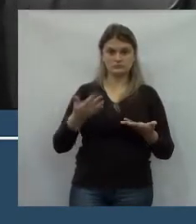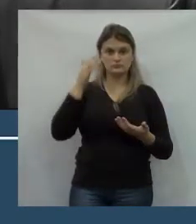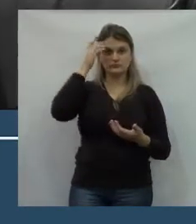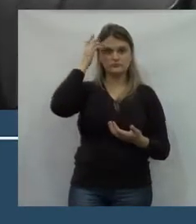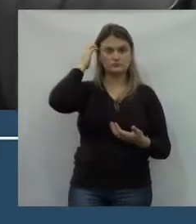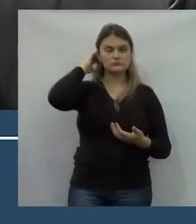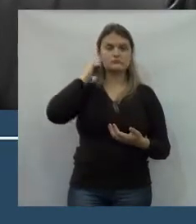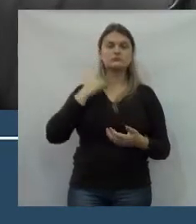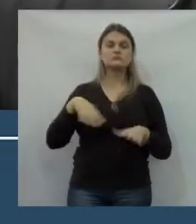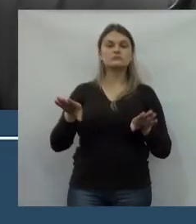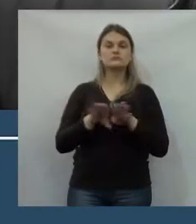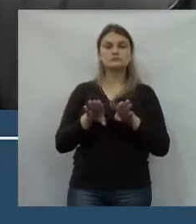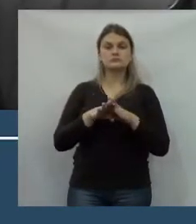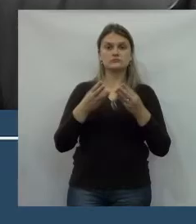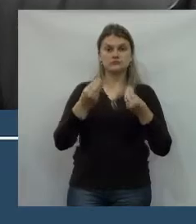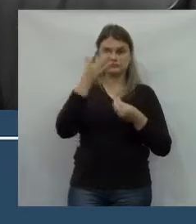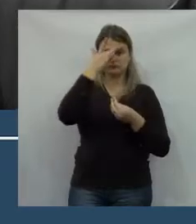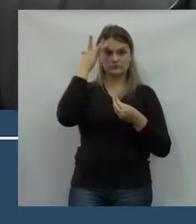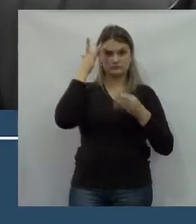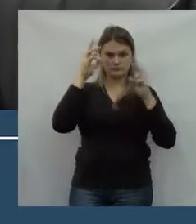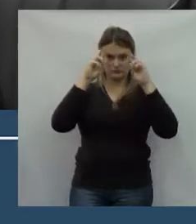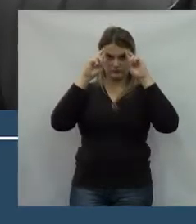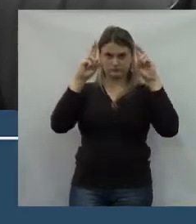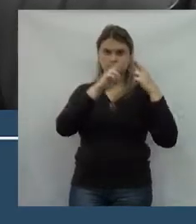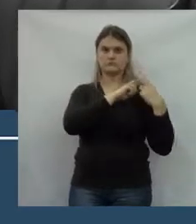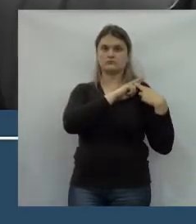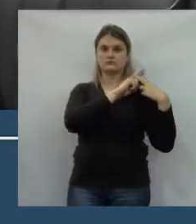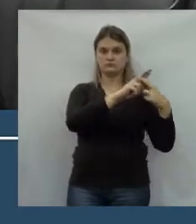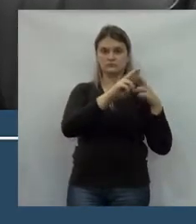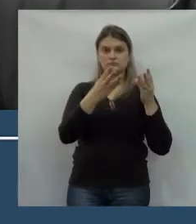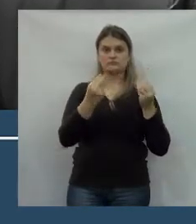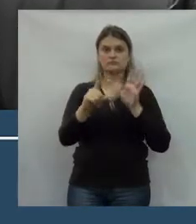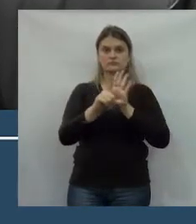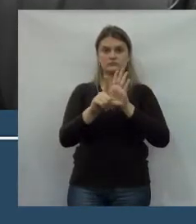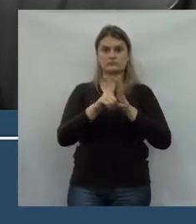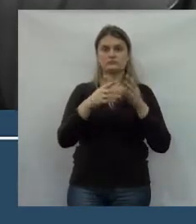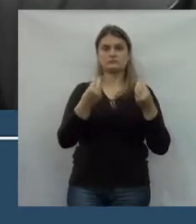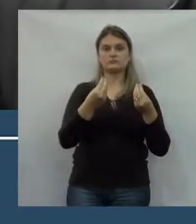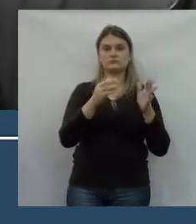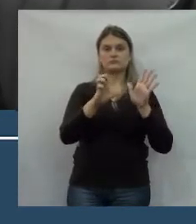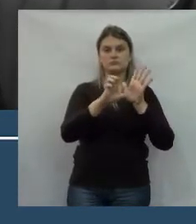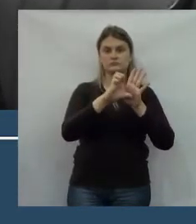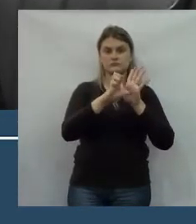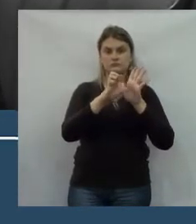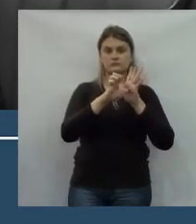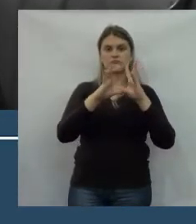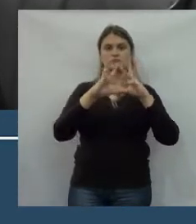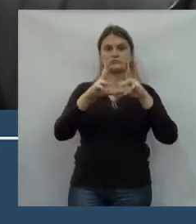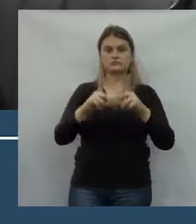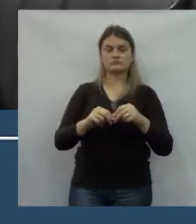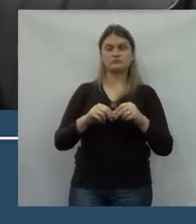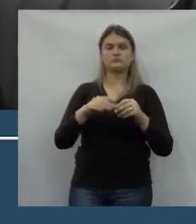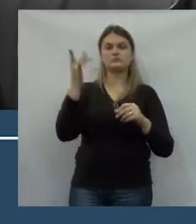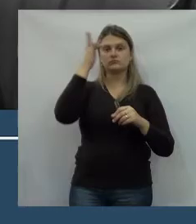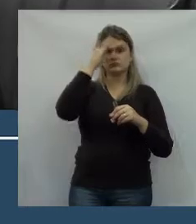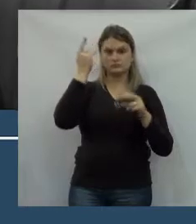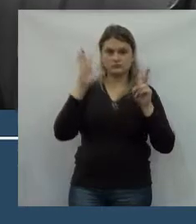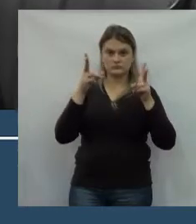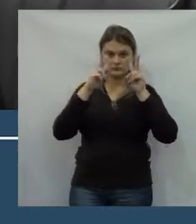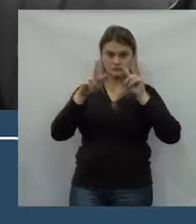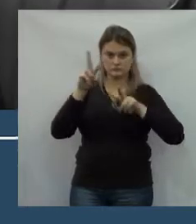Então, em muitos órgãos, em muitos locais, em muitas leis, em muitos estatutos, a gente